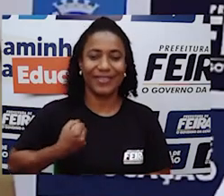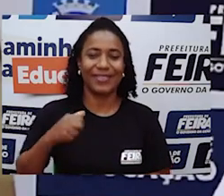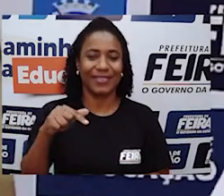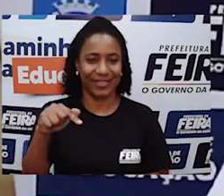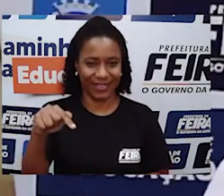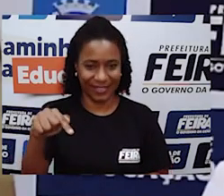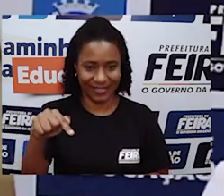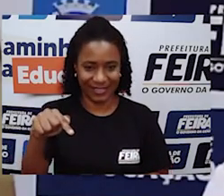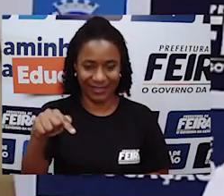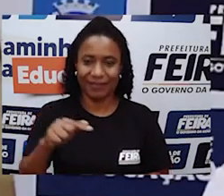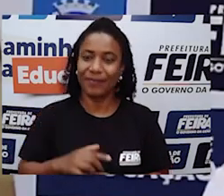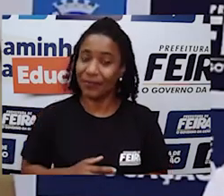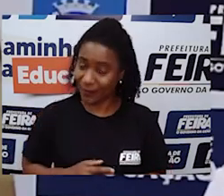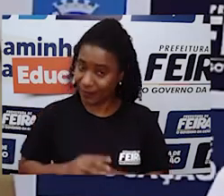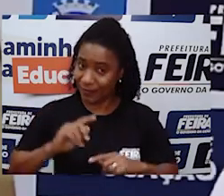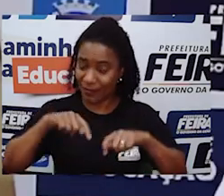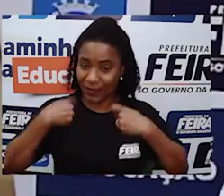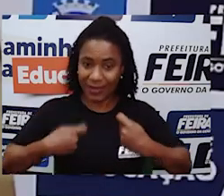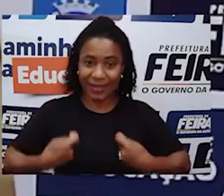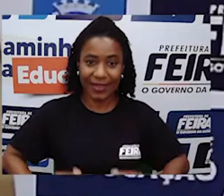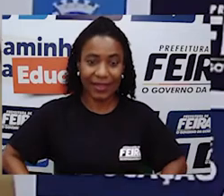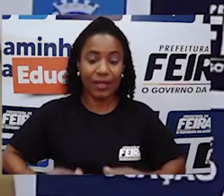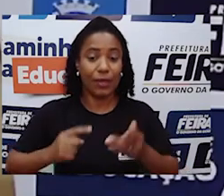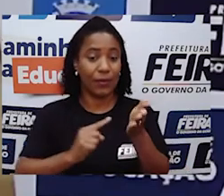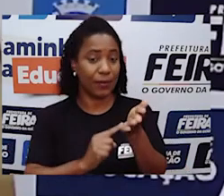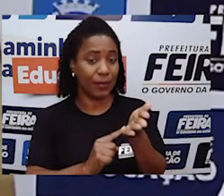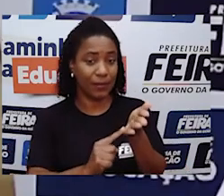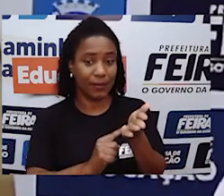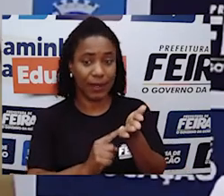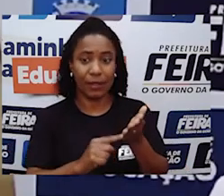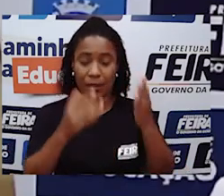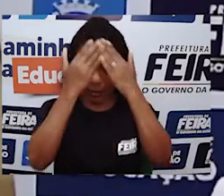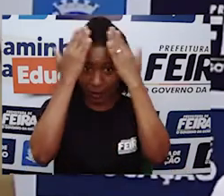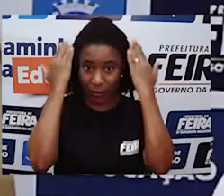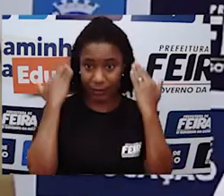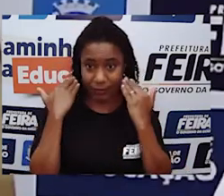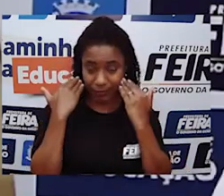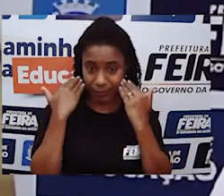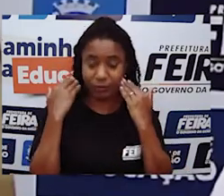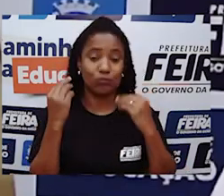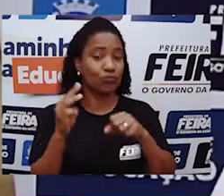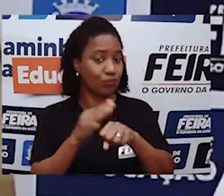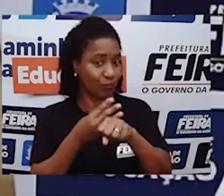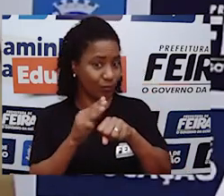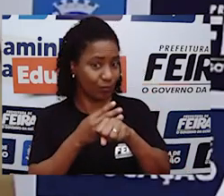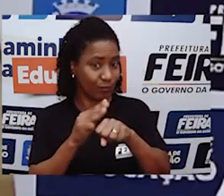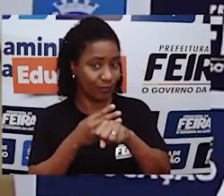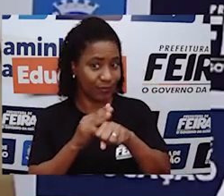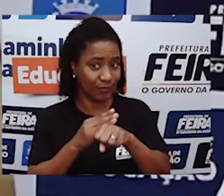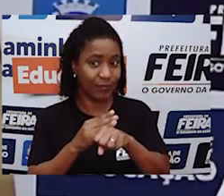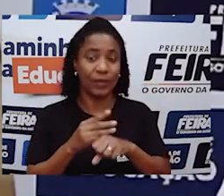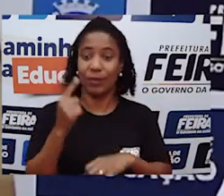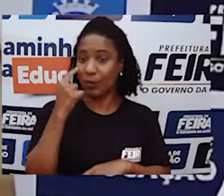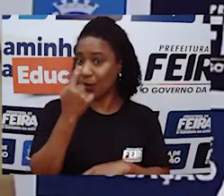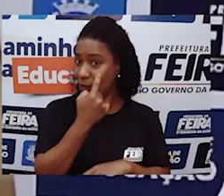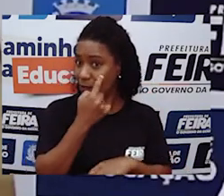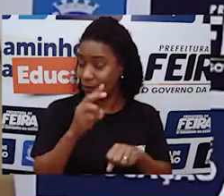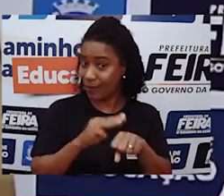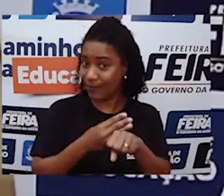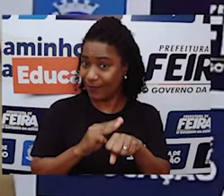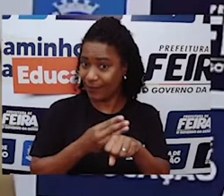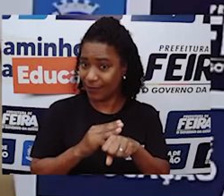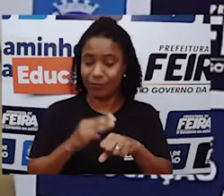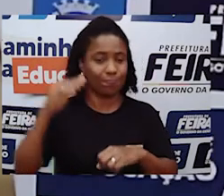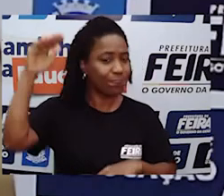Eu sou parda, cabelos crespos e castanhos de tamanho médio, olhos também castanhos e